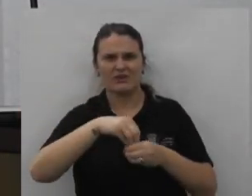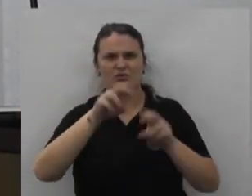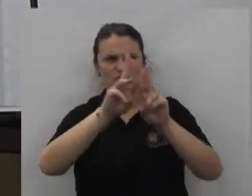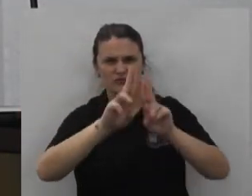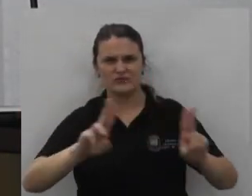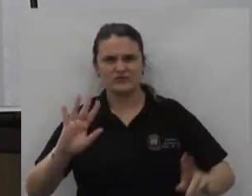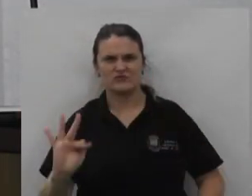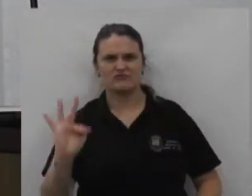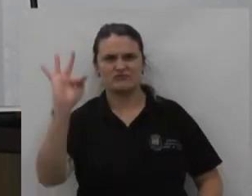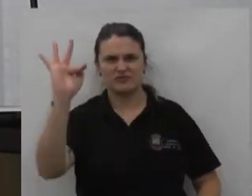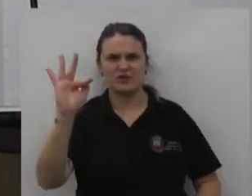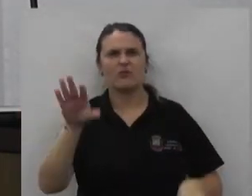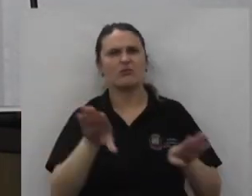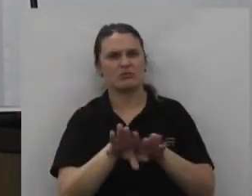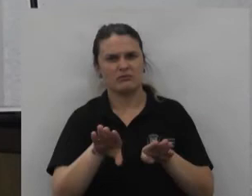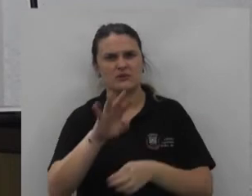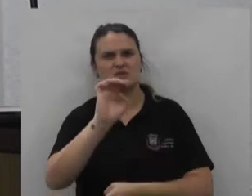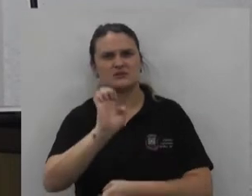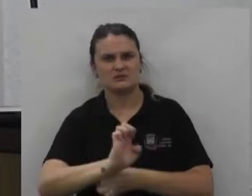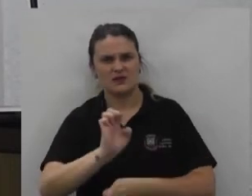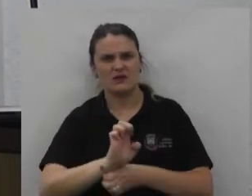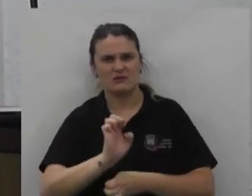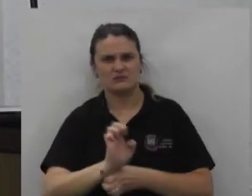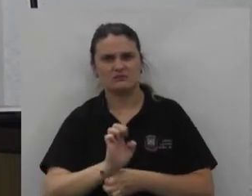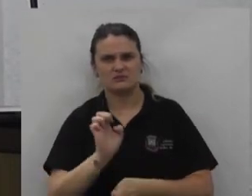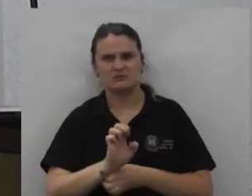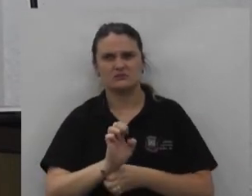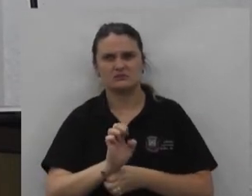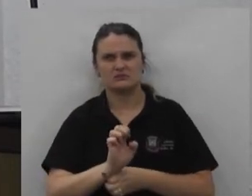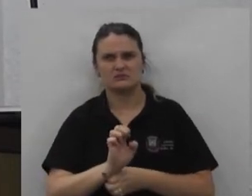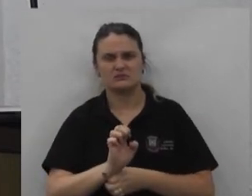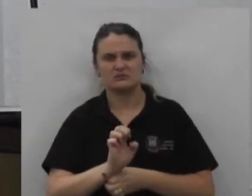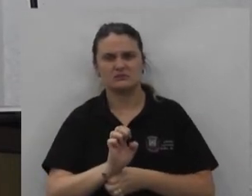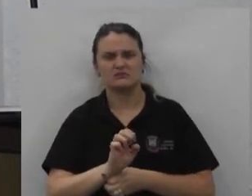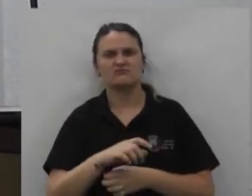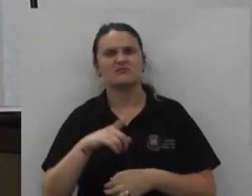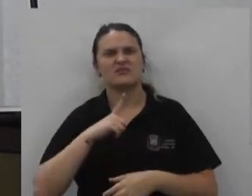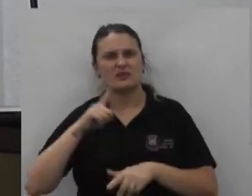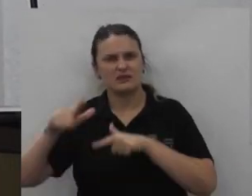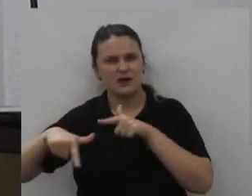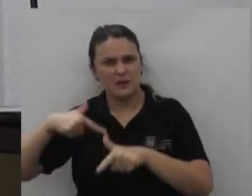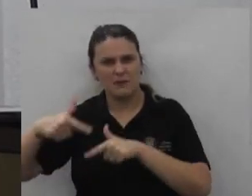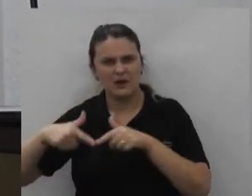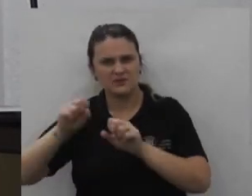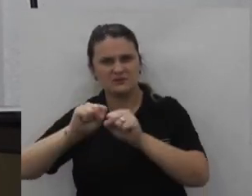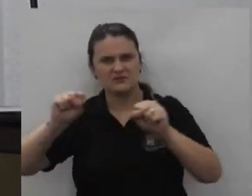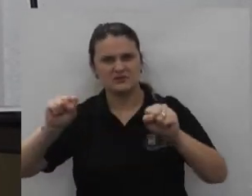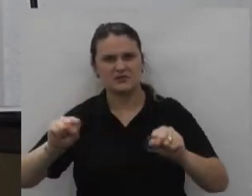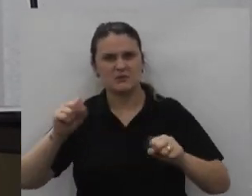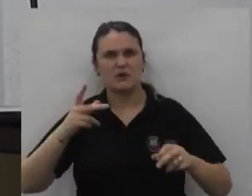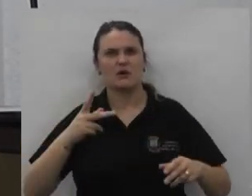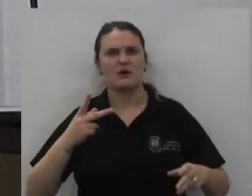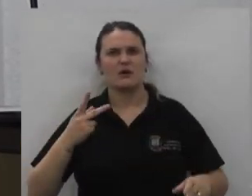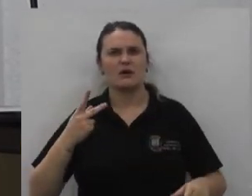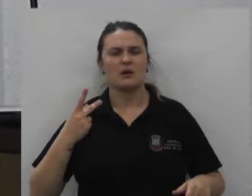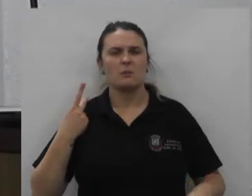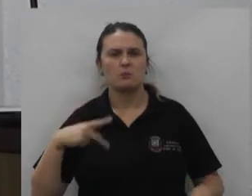nível federal e muitas vezes estadual eles vêm trabalhando no sistema político